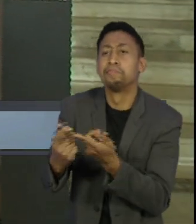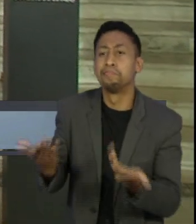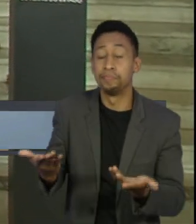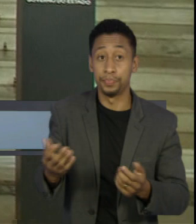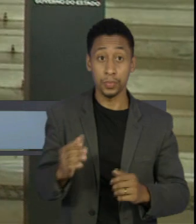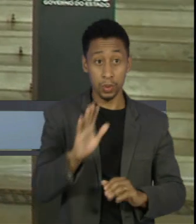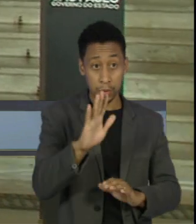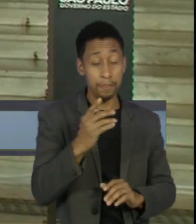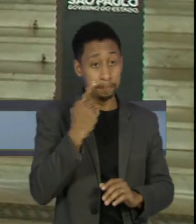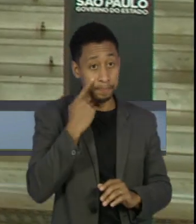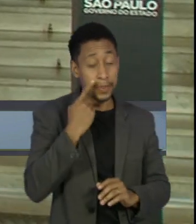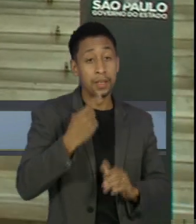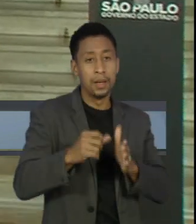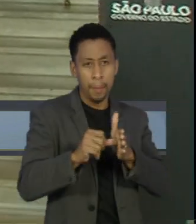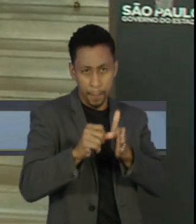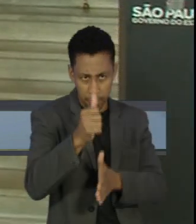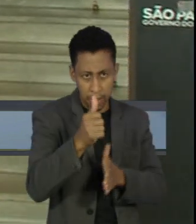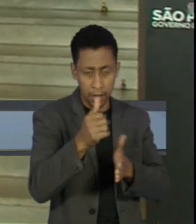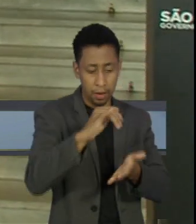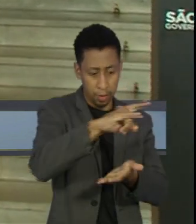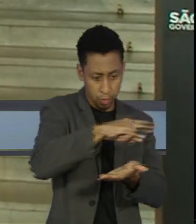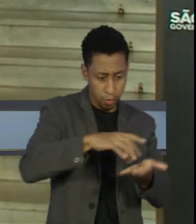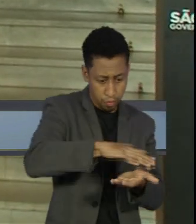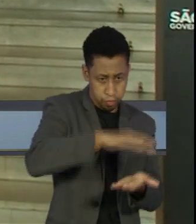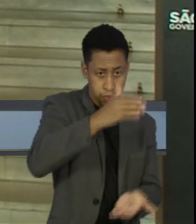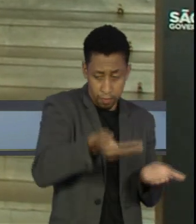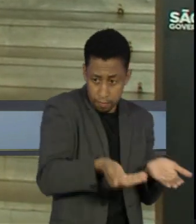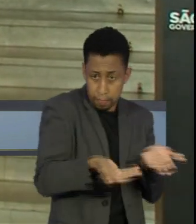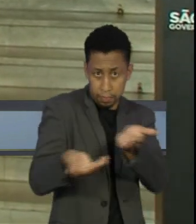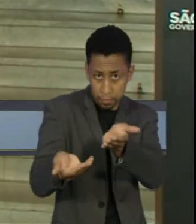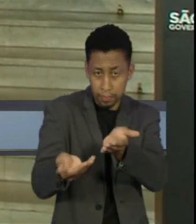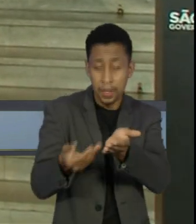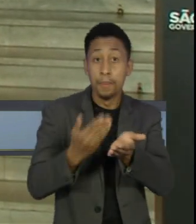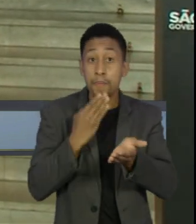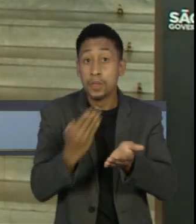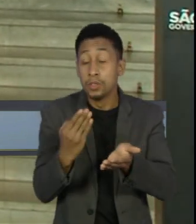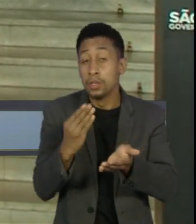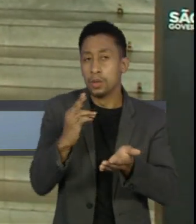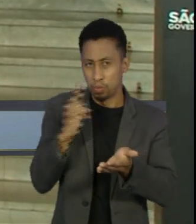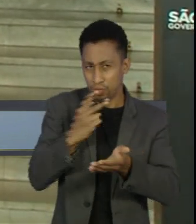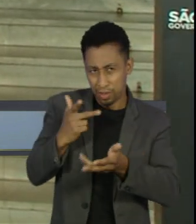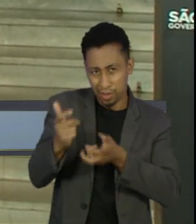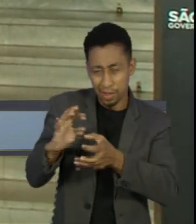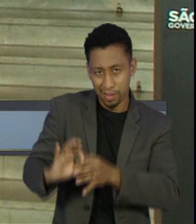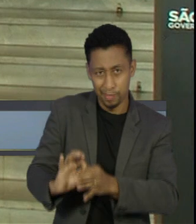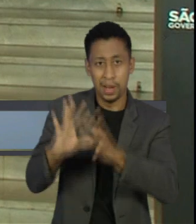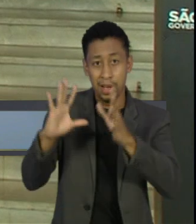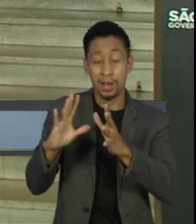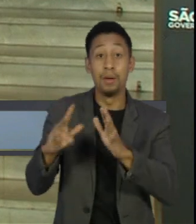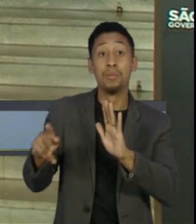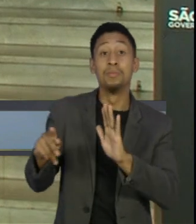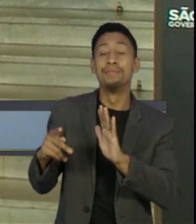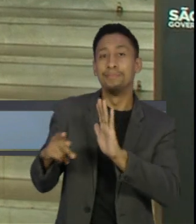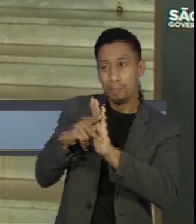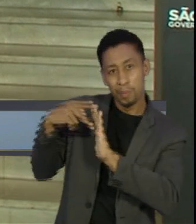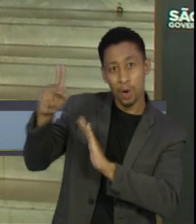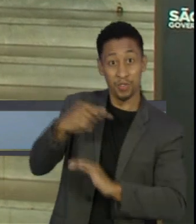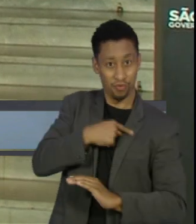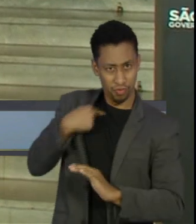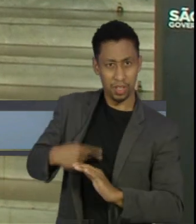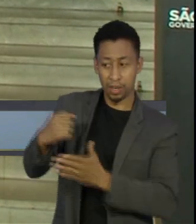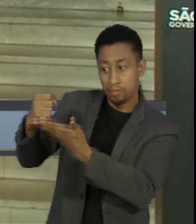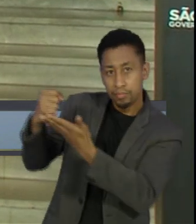vacinas que já estavam prontas, que vieram prontas da China. Esse segundo pedido é para a produção no Butantan. Quer dizer,